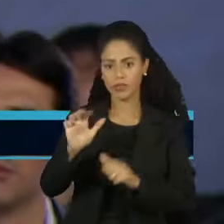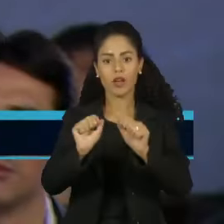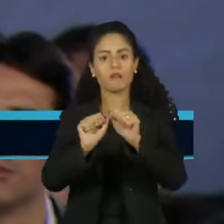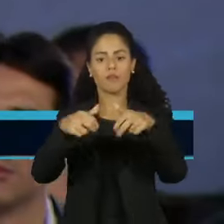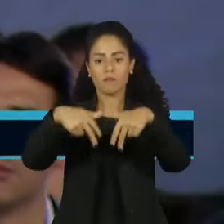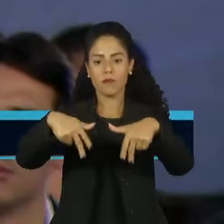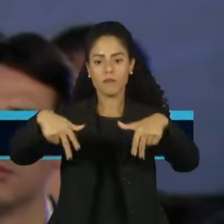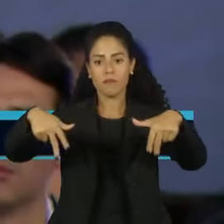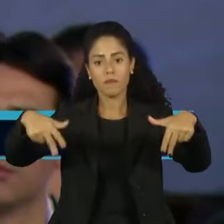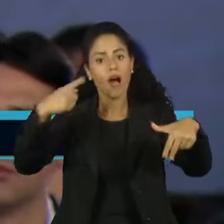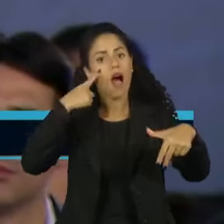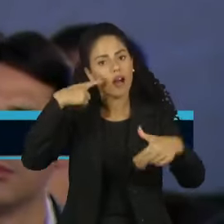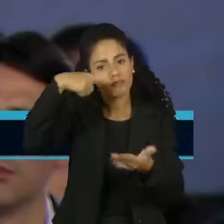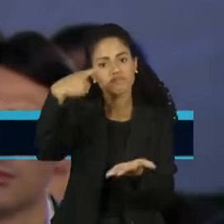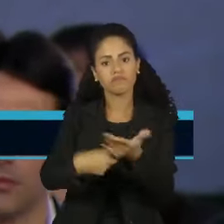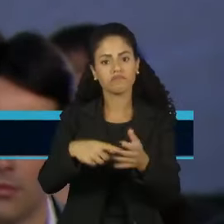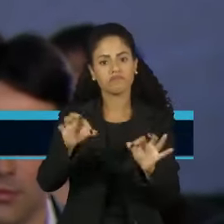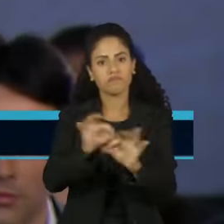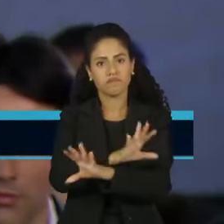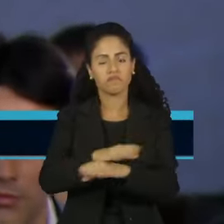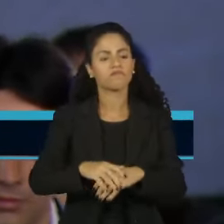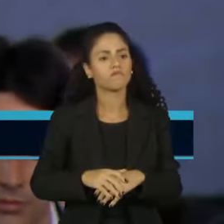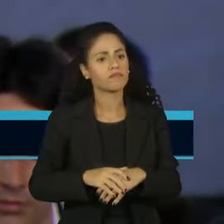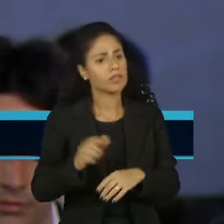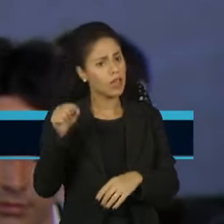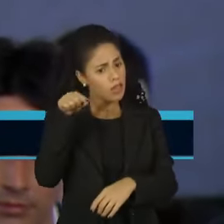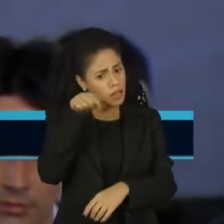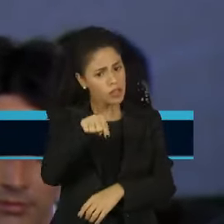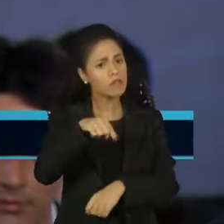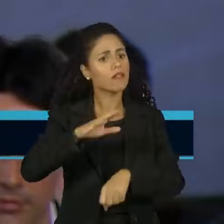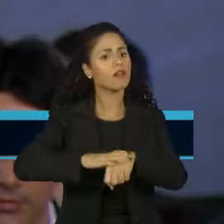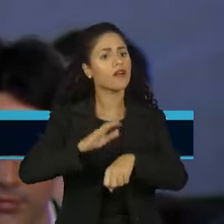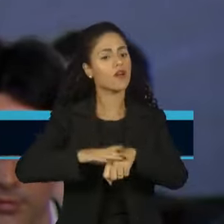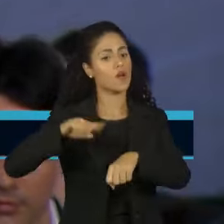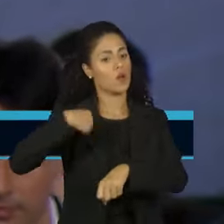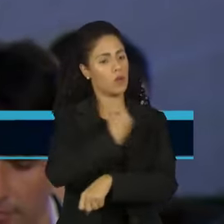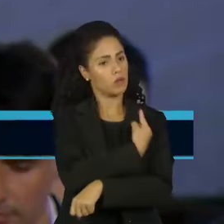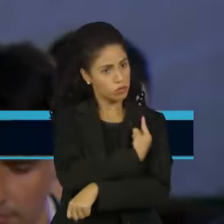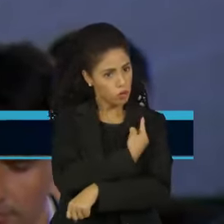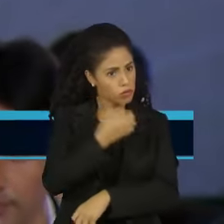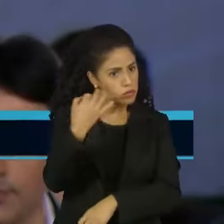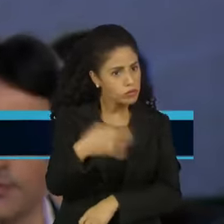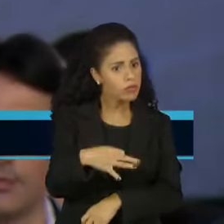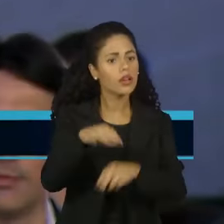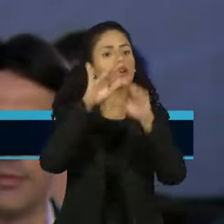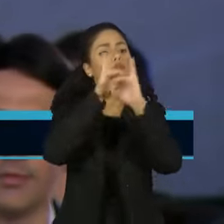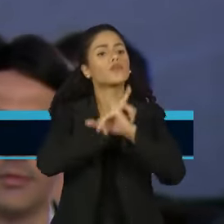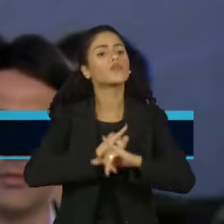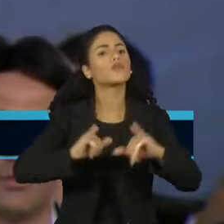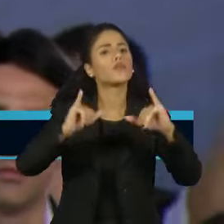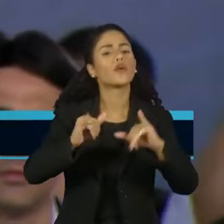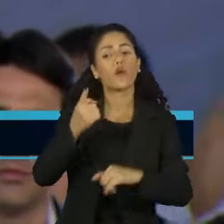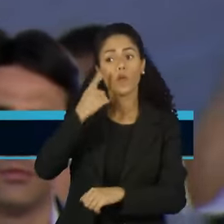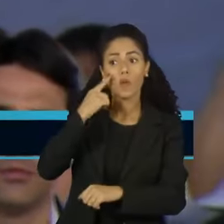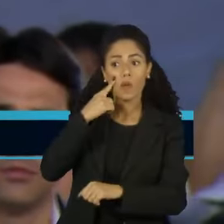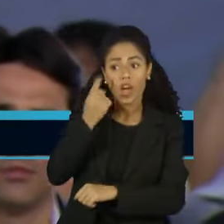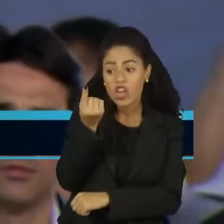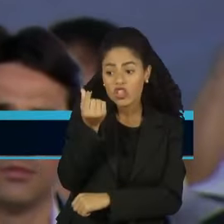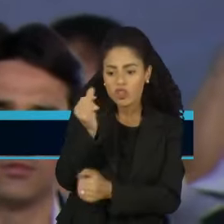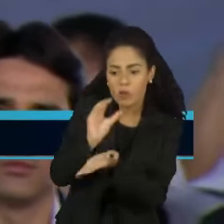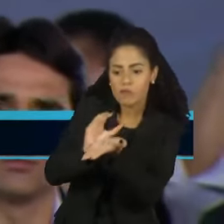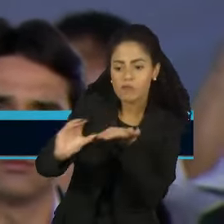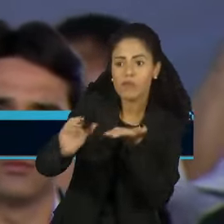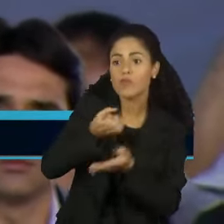lançamento de ato civilizatório. Esse ato aqui, mais do que o anúncio de dinheiro para o Porto de